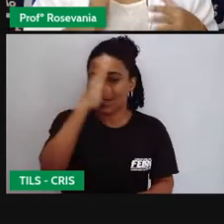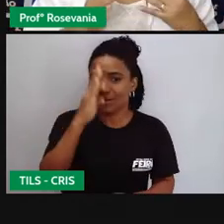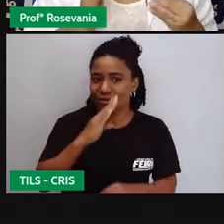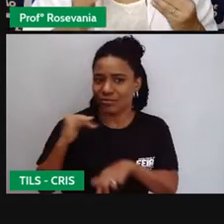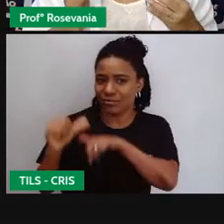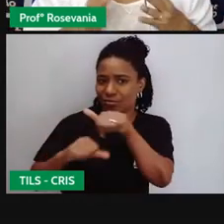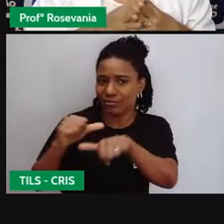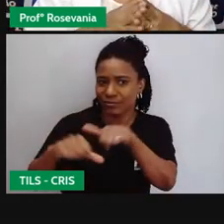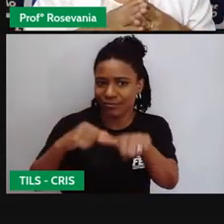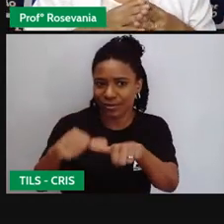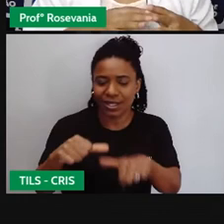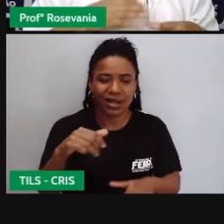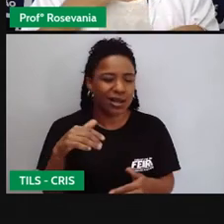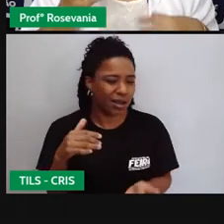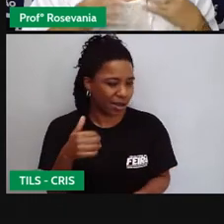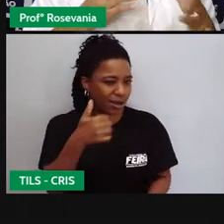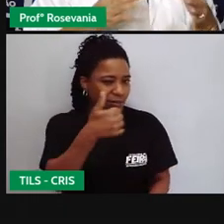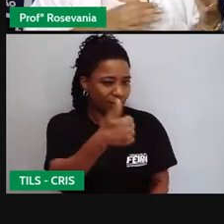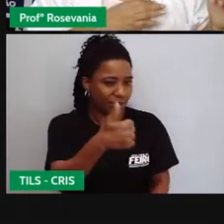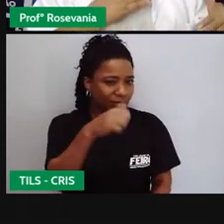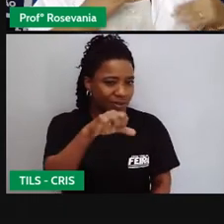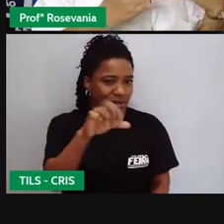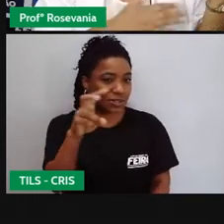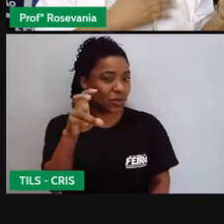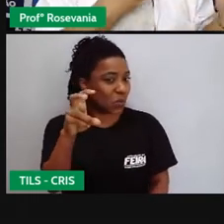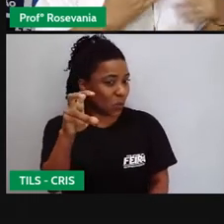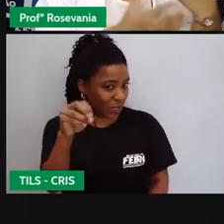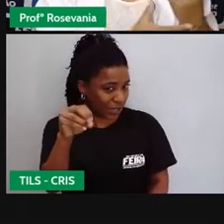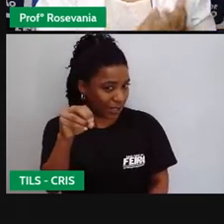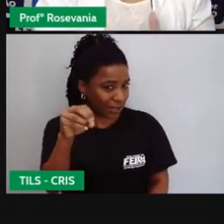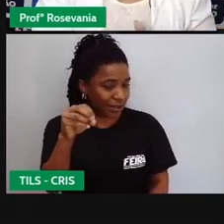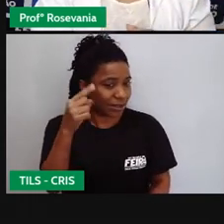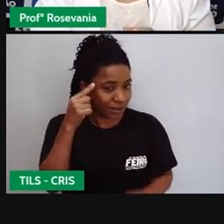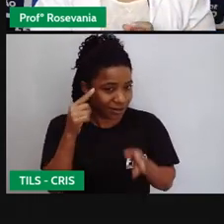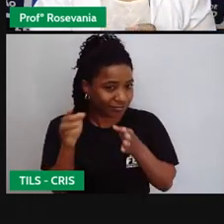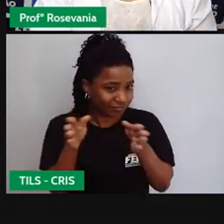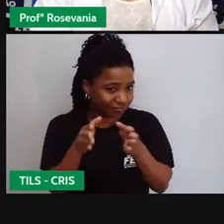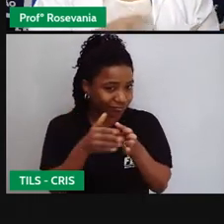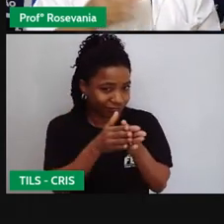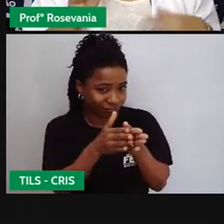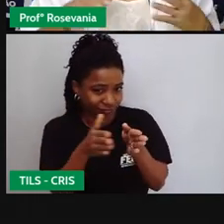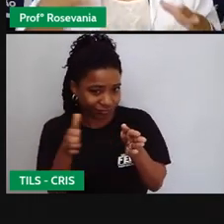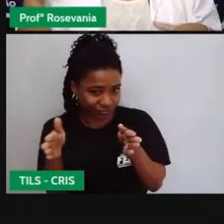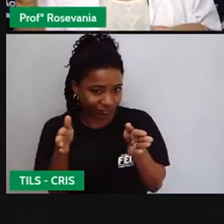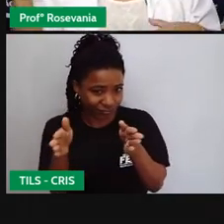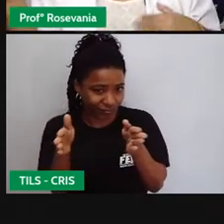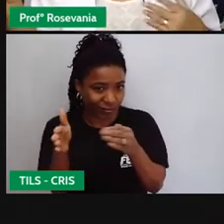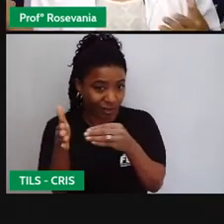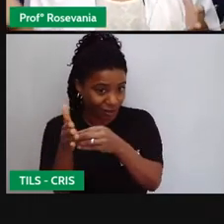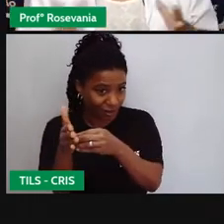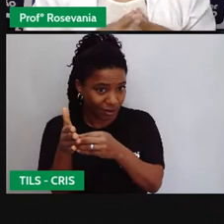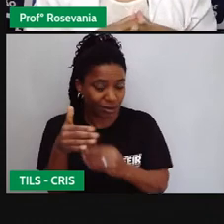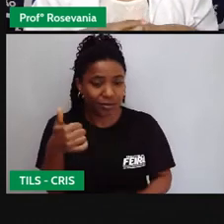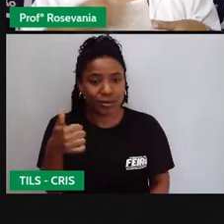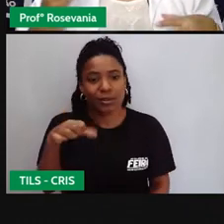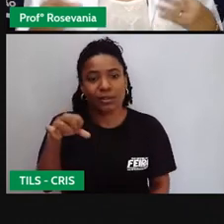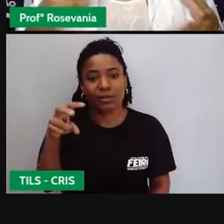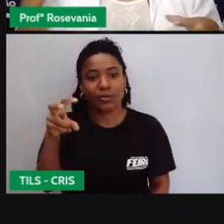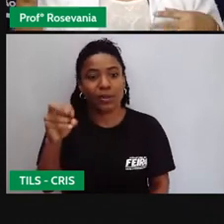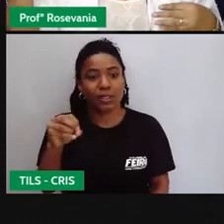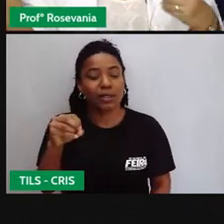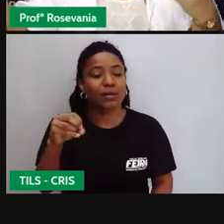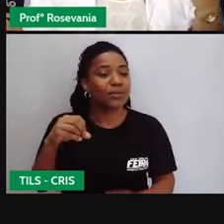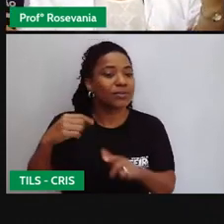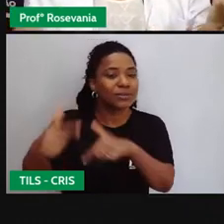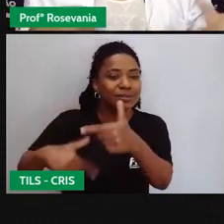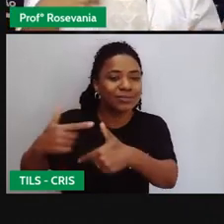até 1950, o que a gente tinha? A população, era mais rural, ela não era tão urbana assim, então não tinha